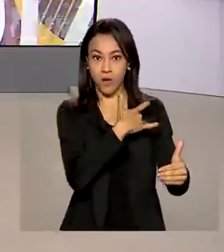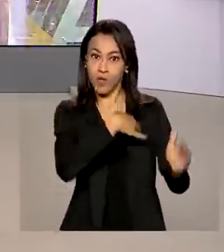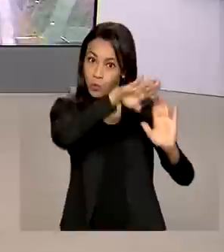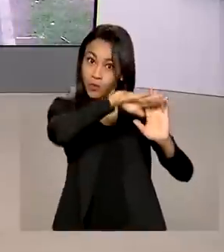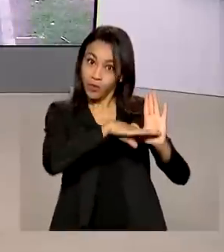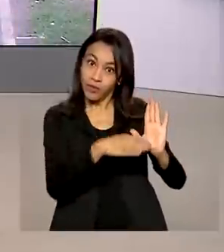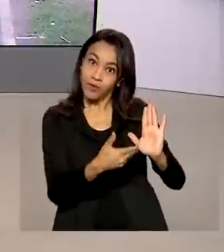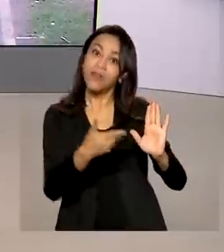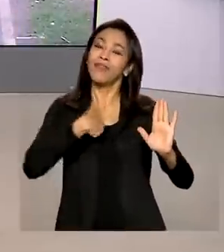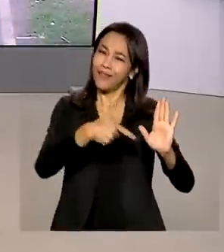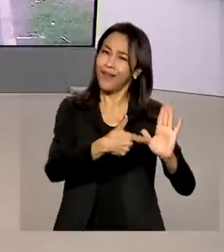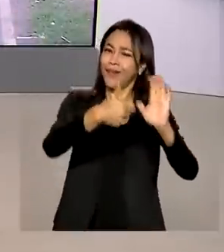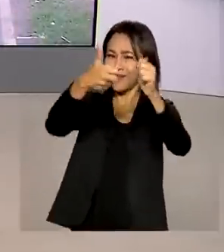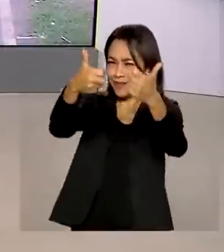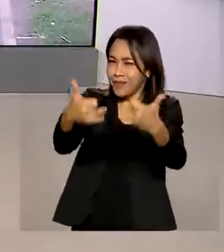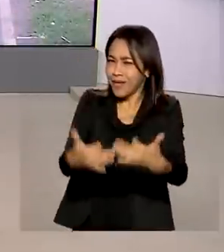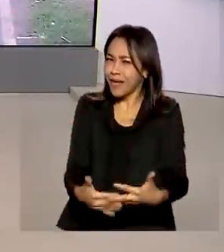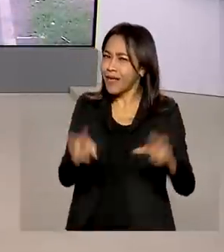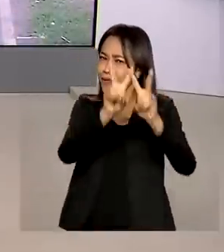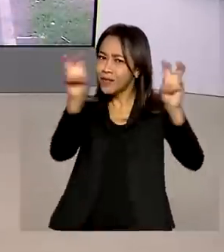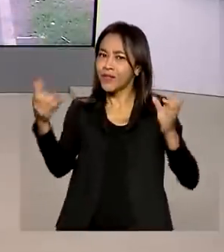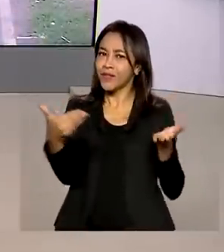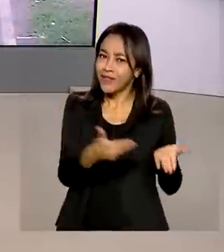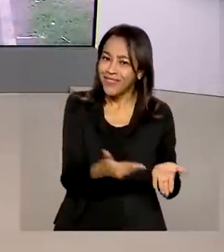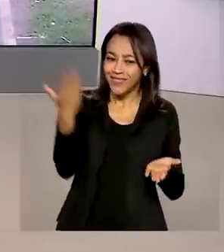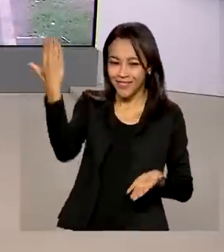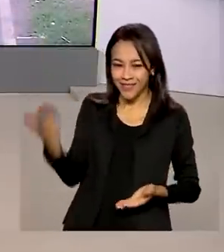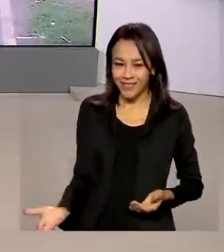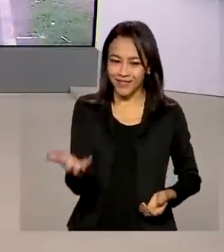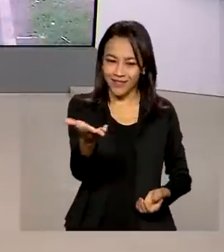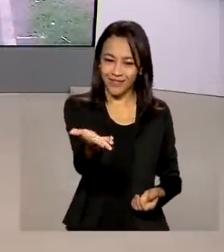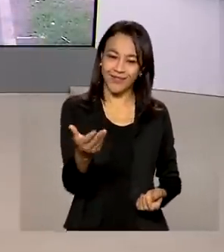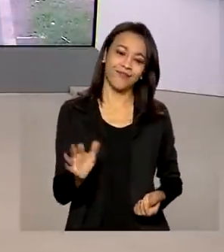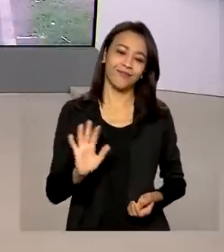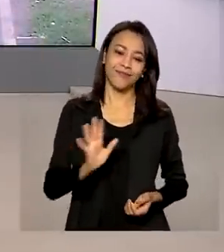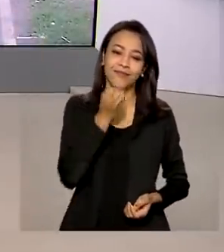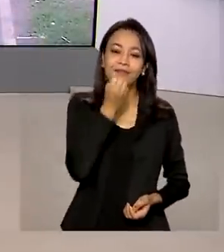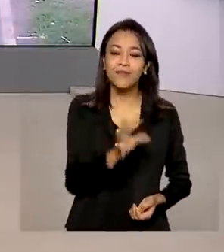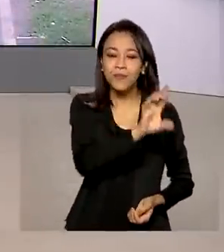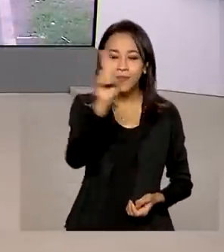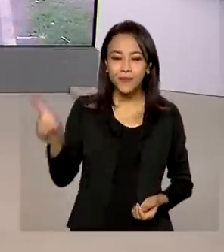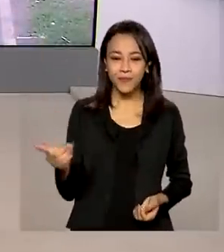de Queiroz tem mais informações ao vivo para a gente. Glauco, bom dia para você!